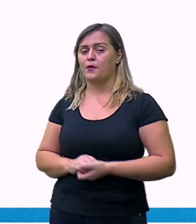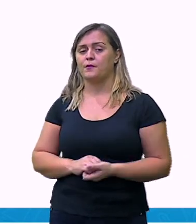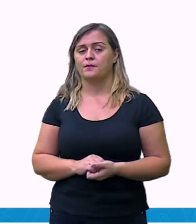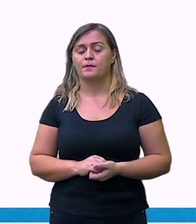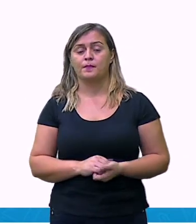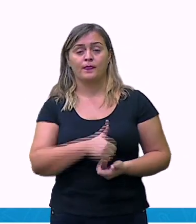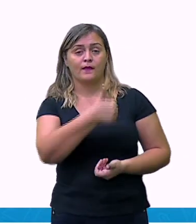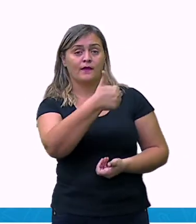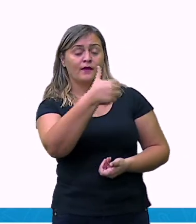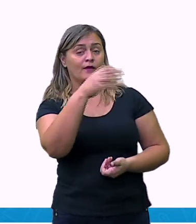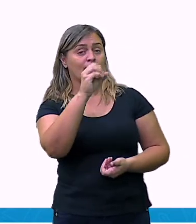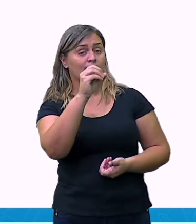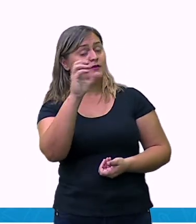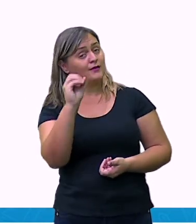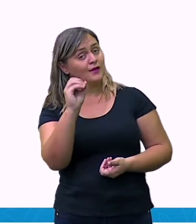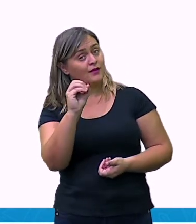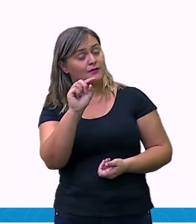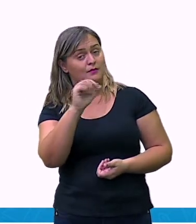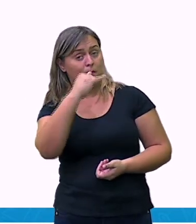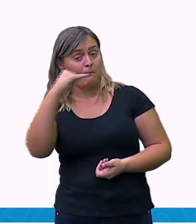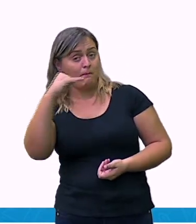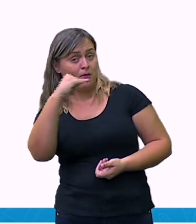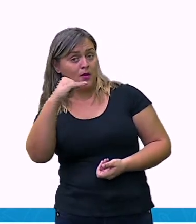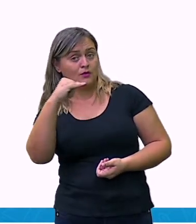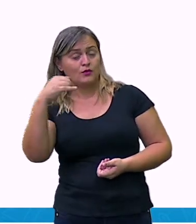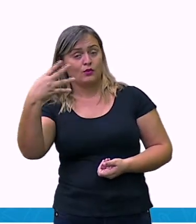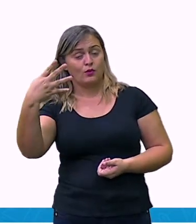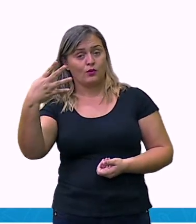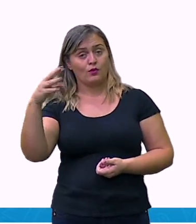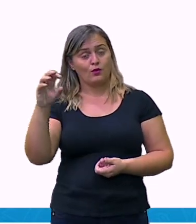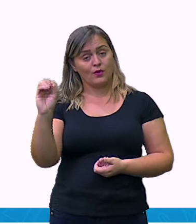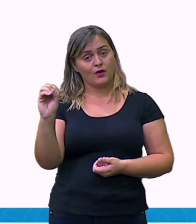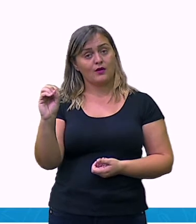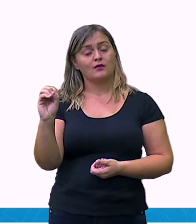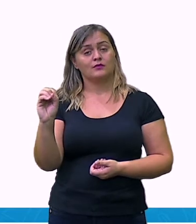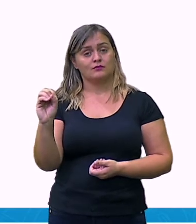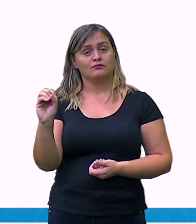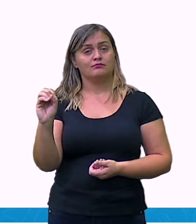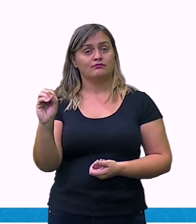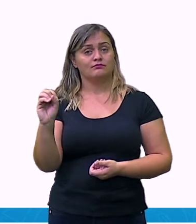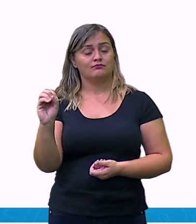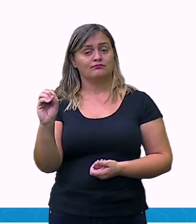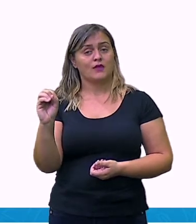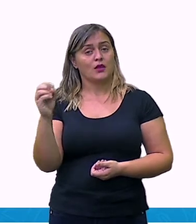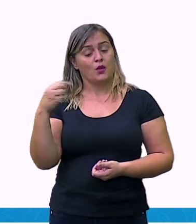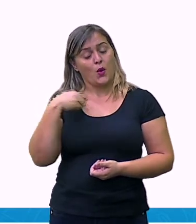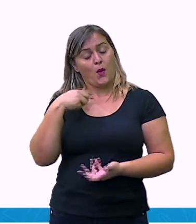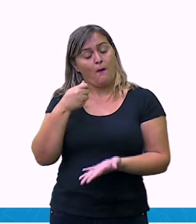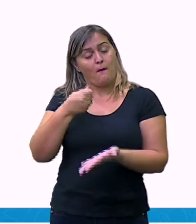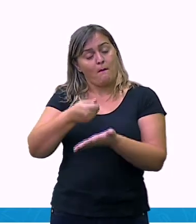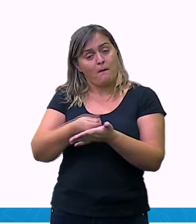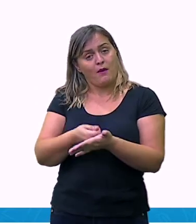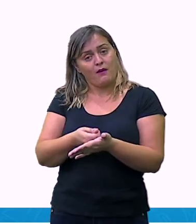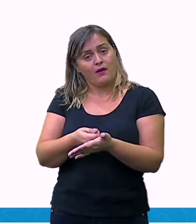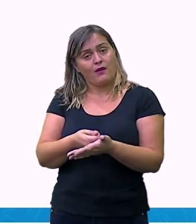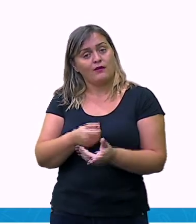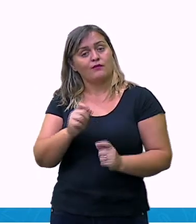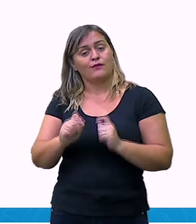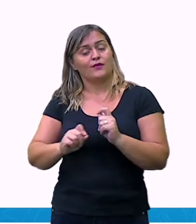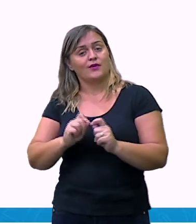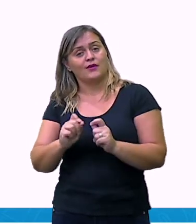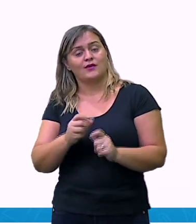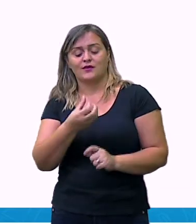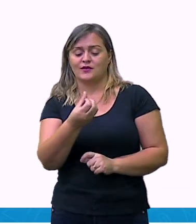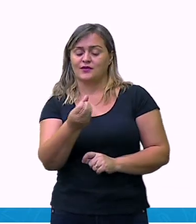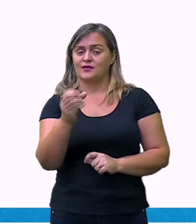cem menos quarenta, que é quarenta reais. O meu produto vai ser, então, cem menos quarenta reais.